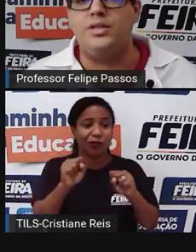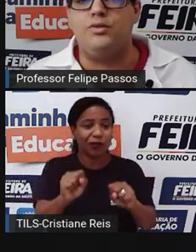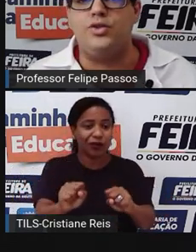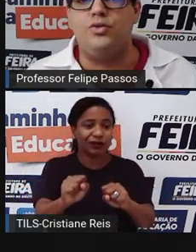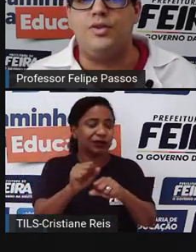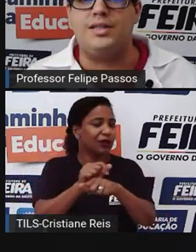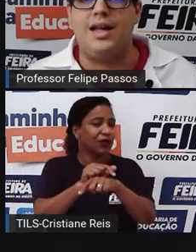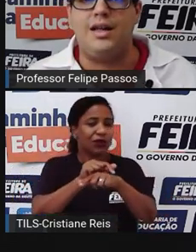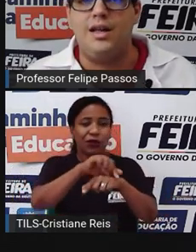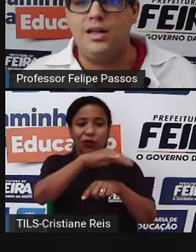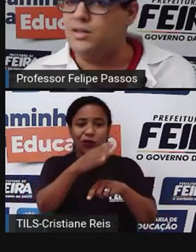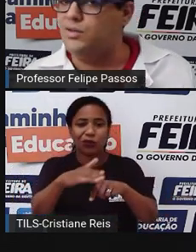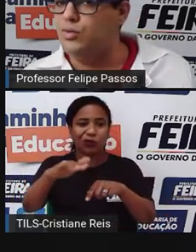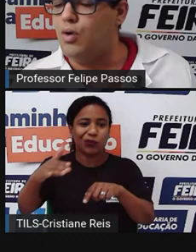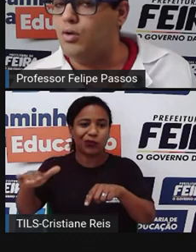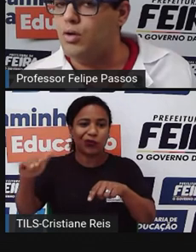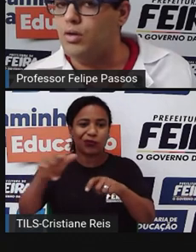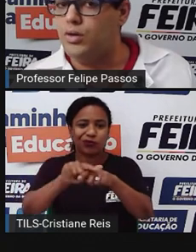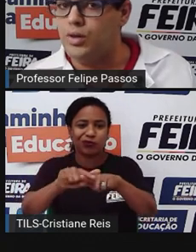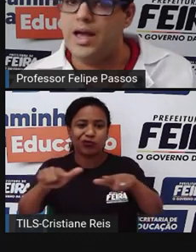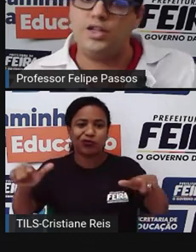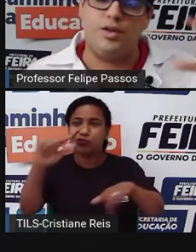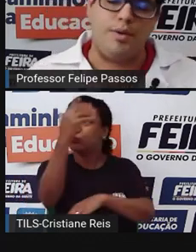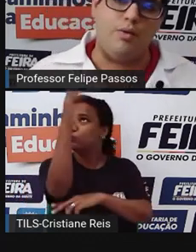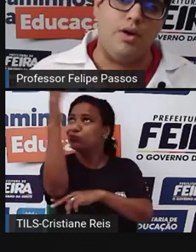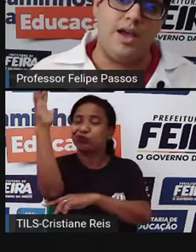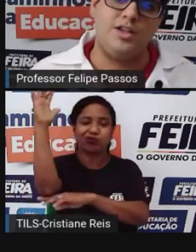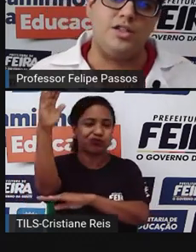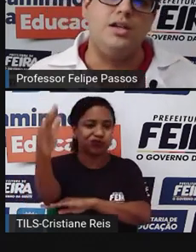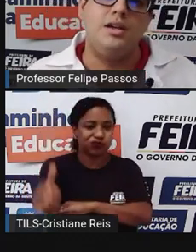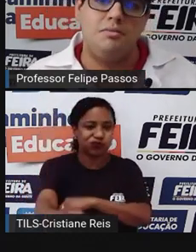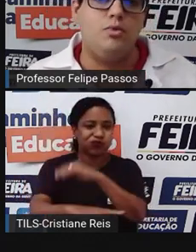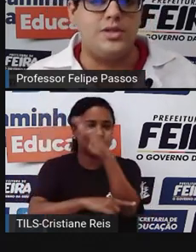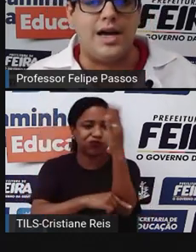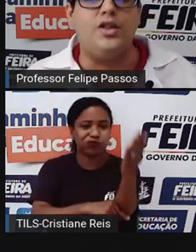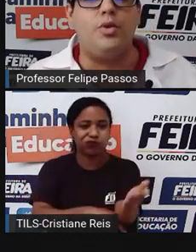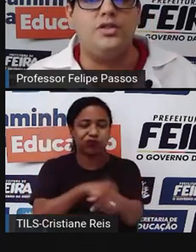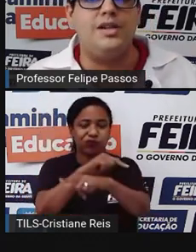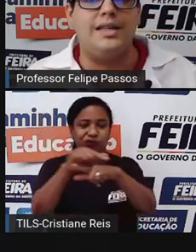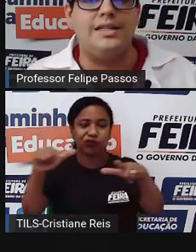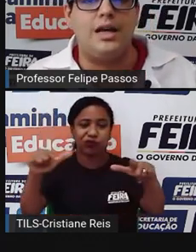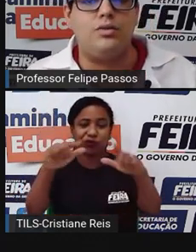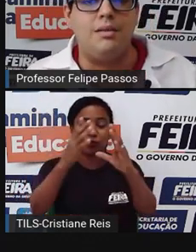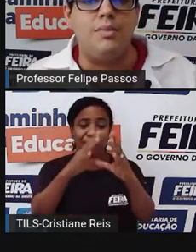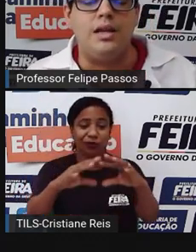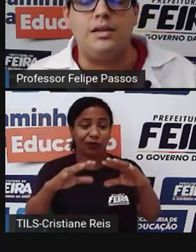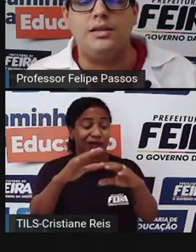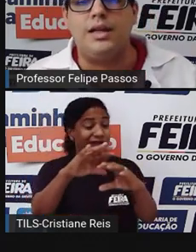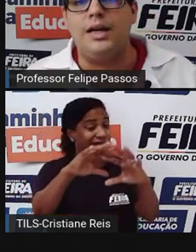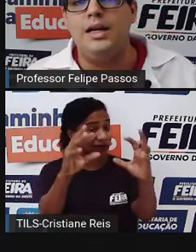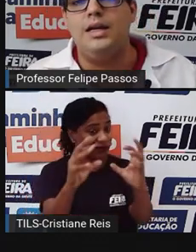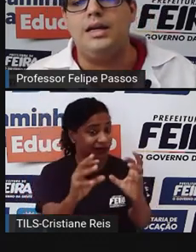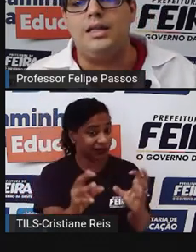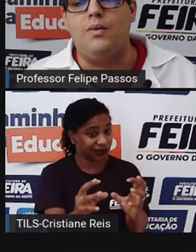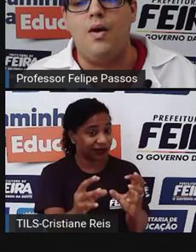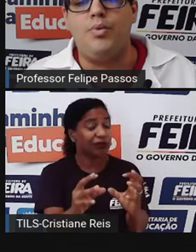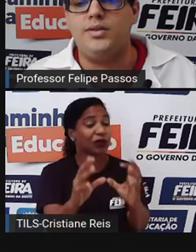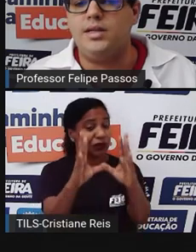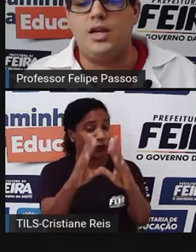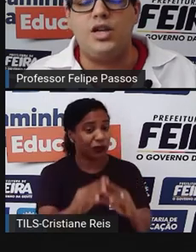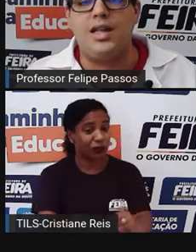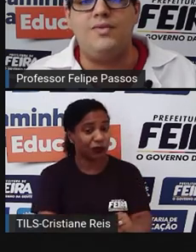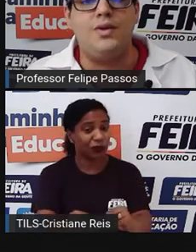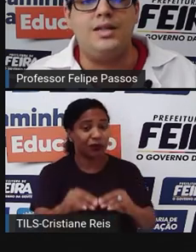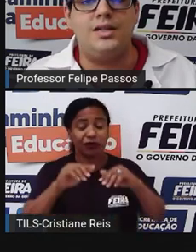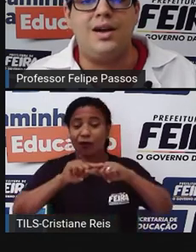distribuição de chuvas lá do leste para o oeste, o cerrado pode virar deserto também. Então é um